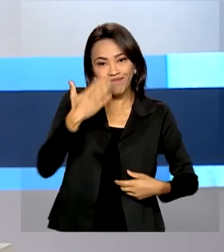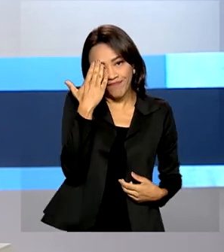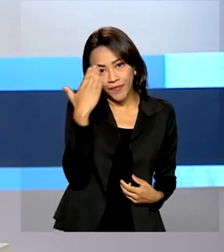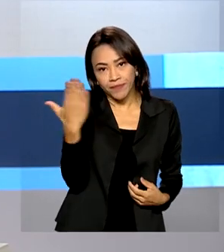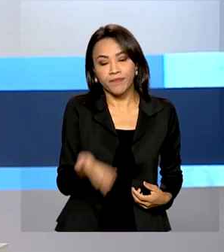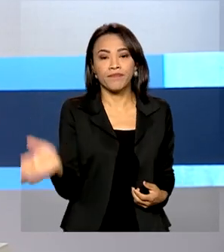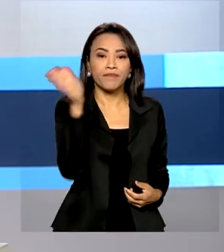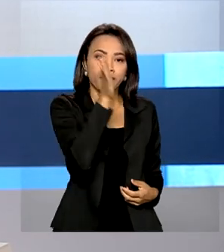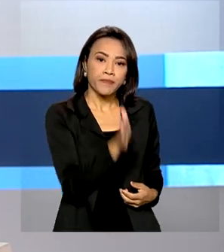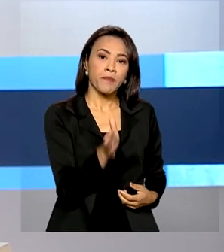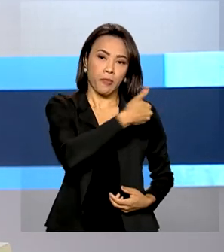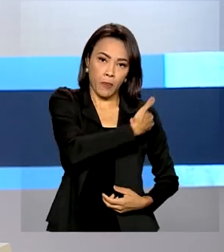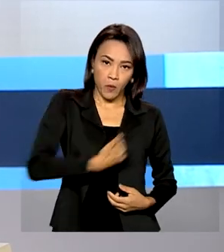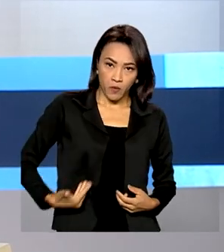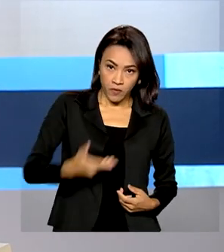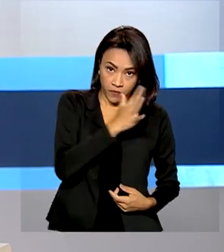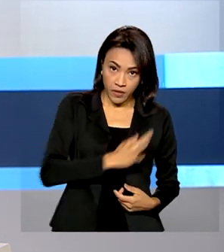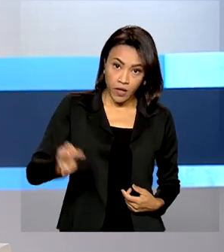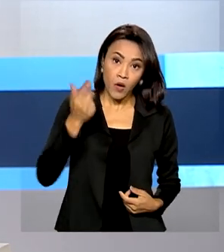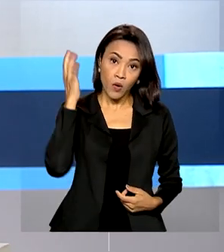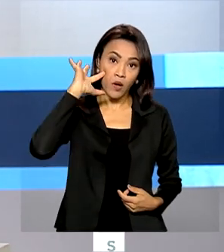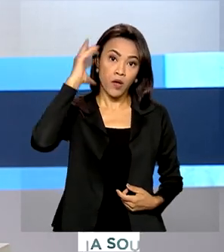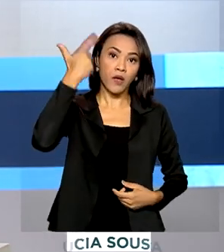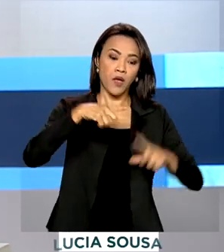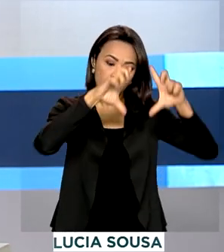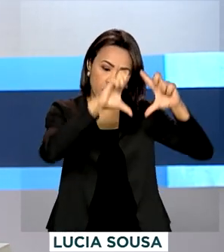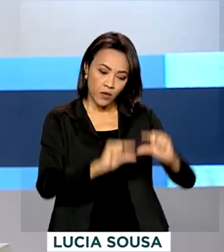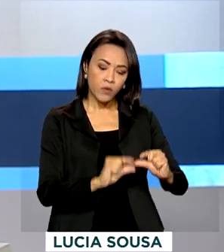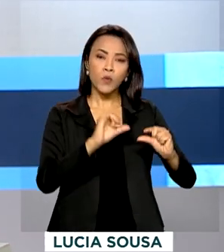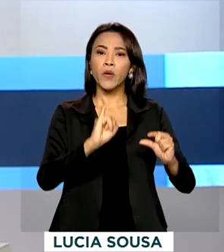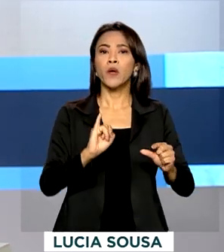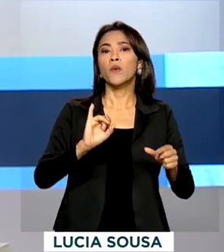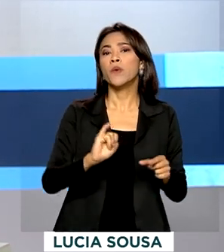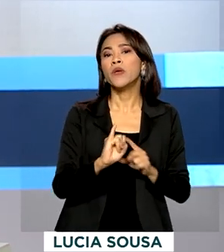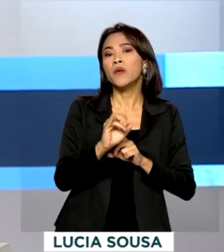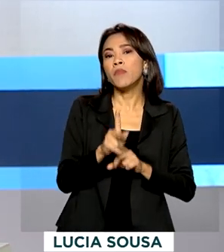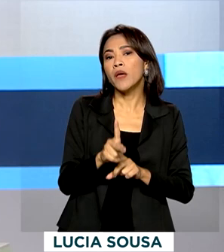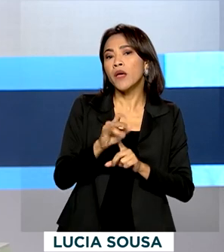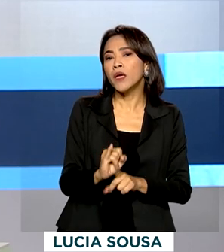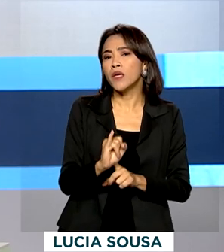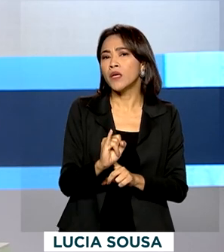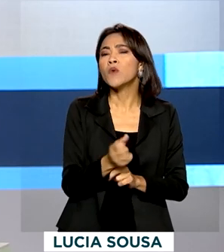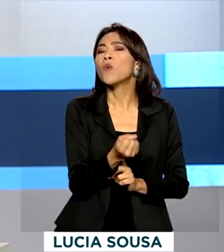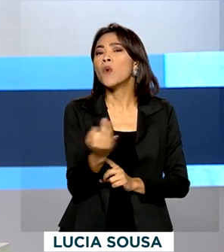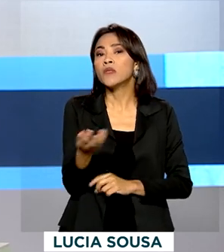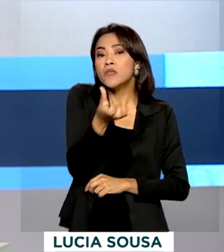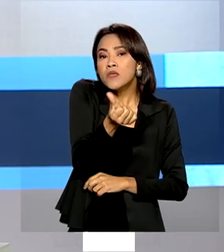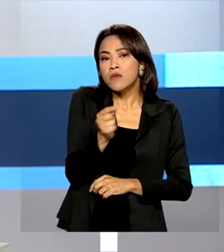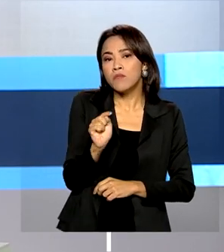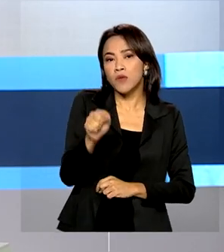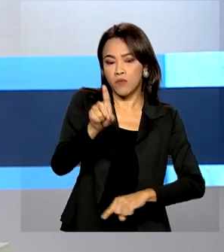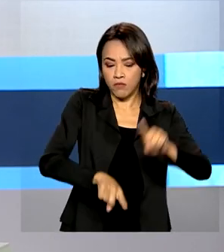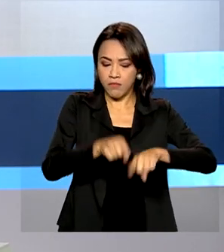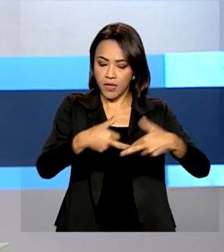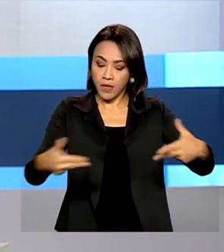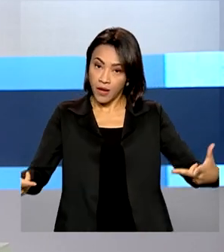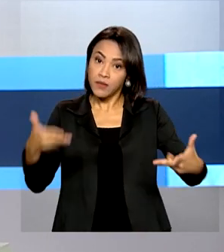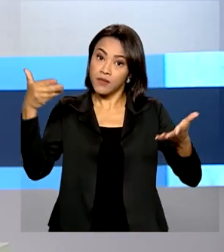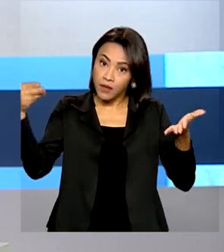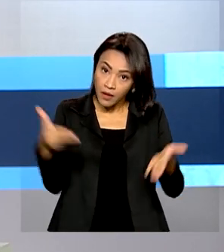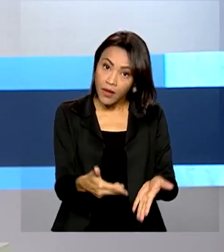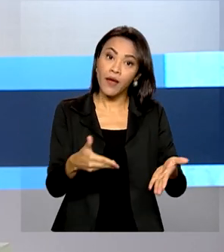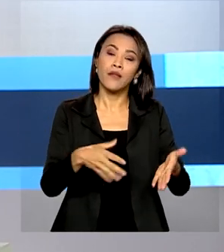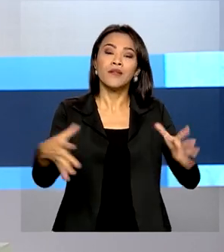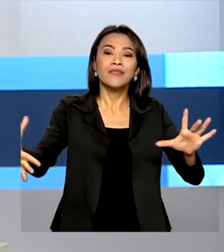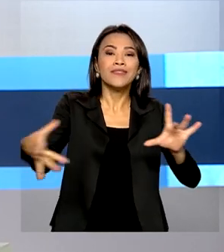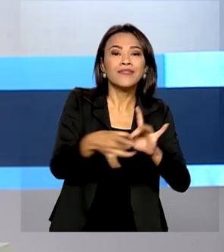E o governo federal decidiu reduzir as alíquotas do IPI sobre mais de 6 mil produtos importados de países que fazem parte do